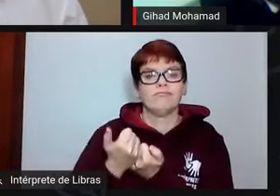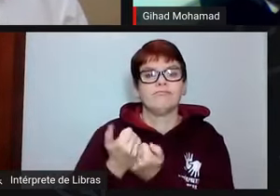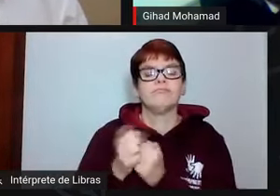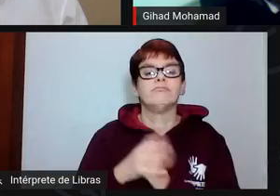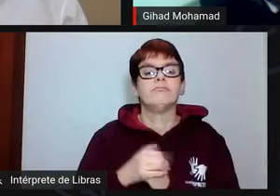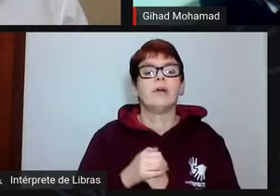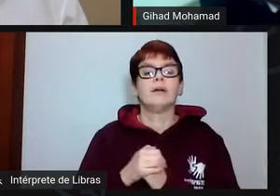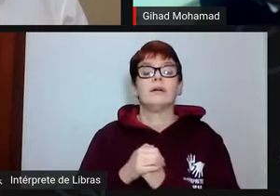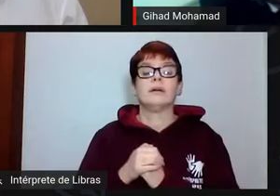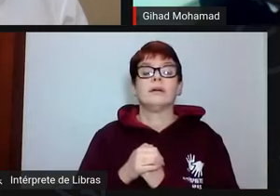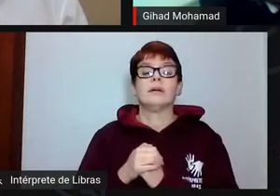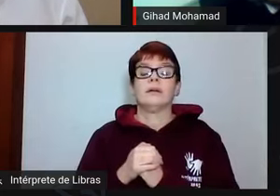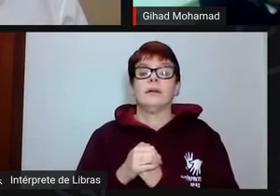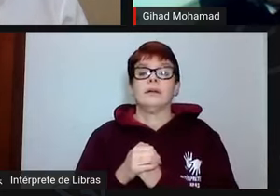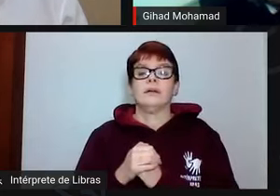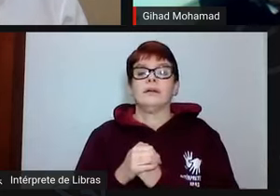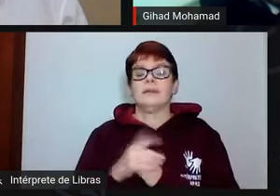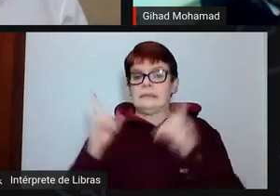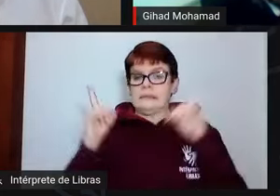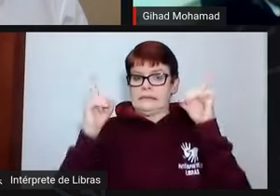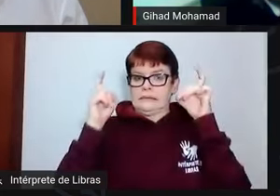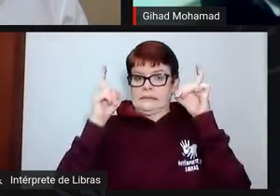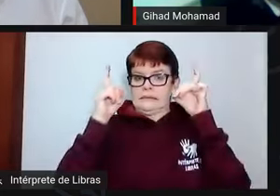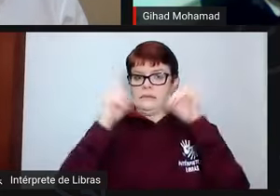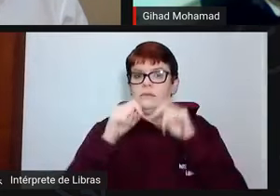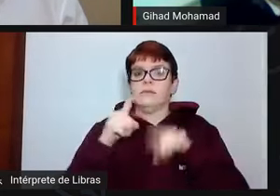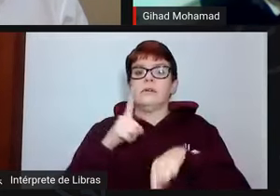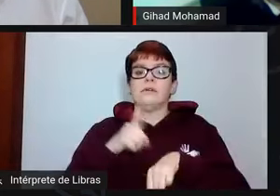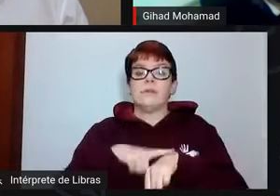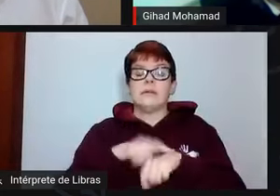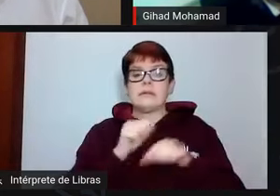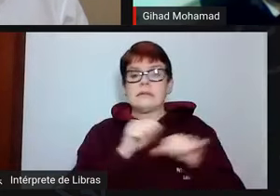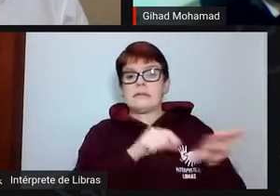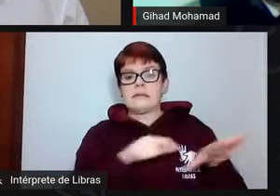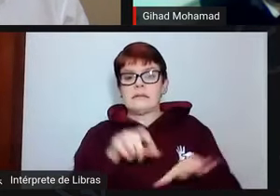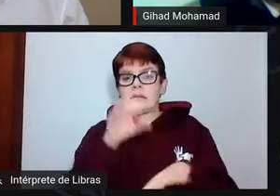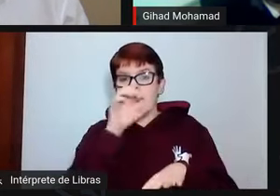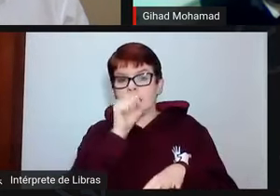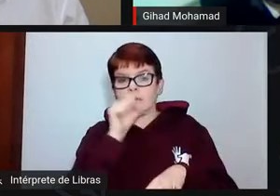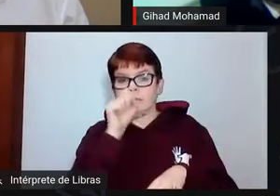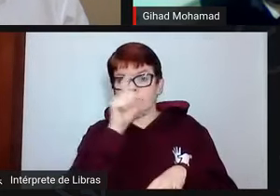é tão complexo que até nesse final de semana o G1